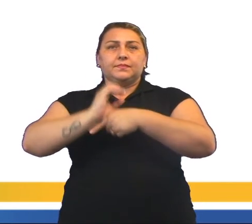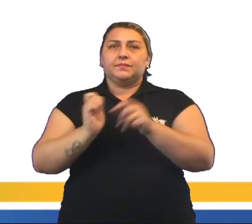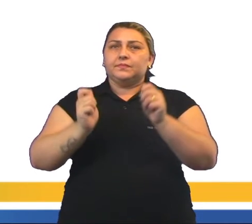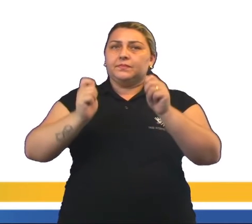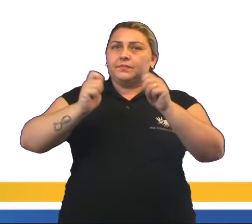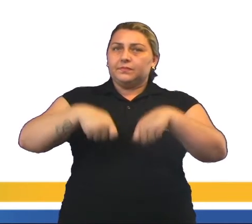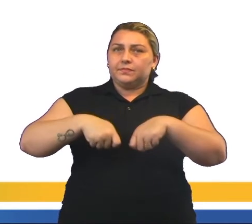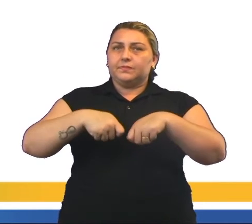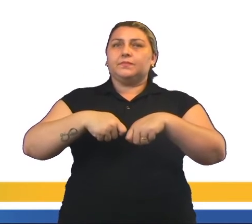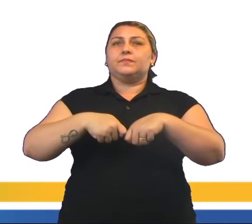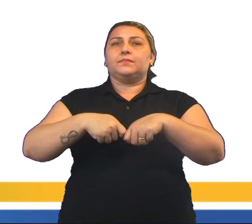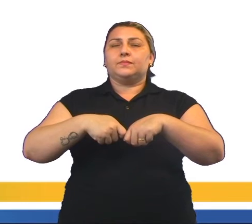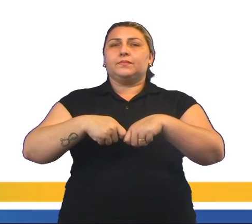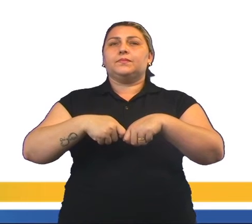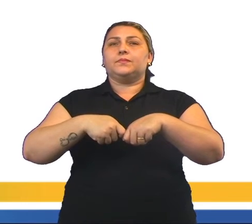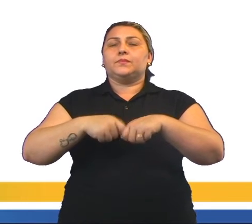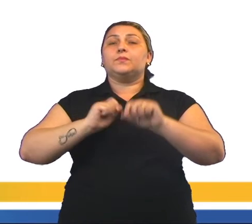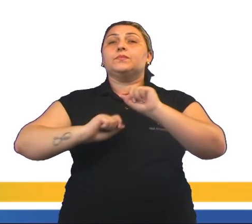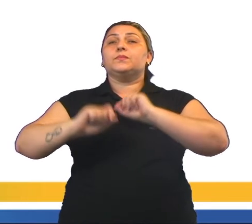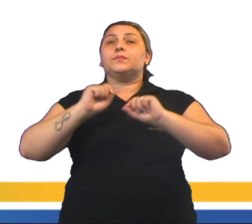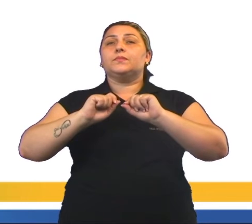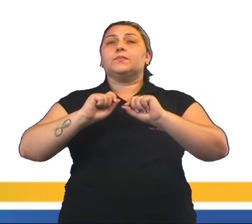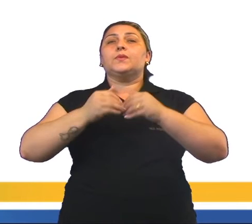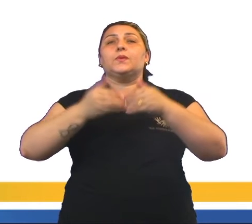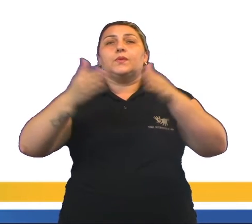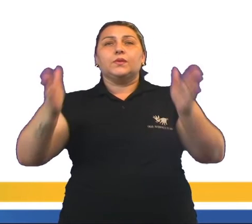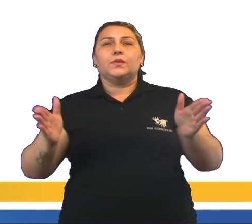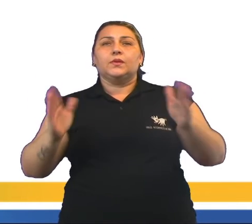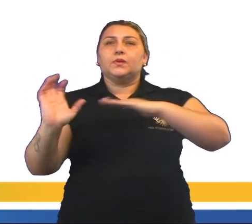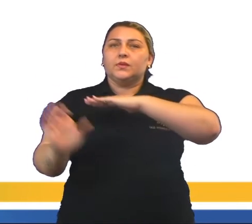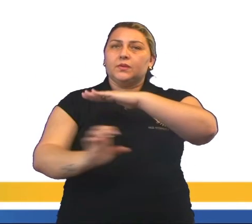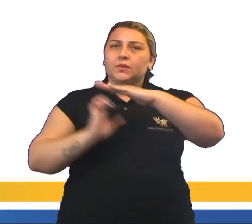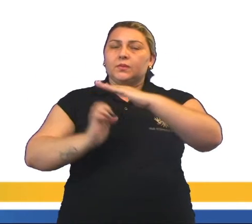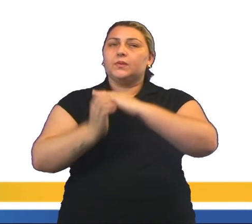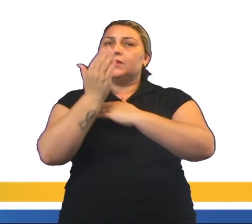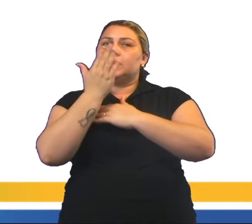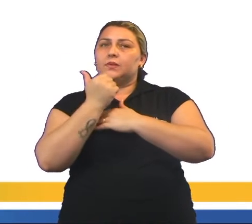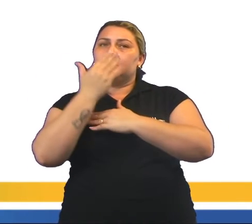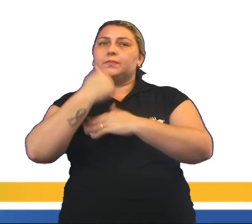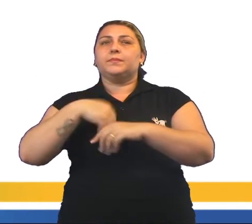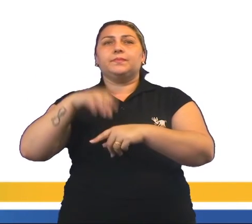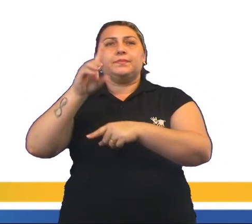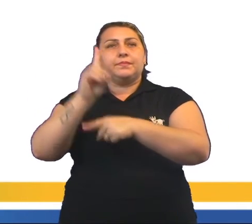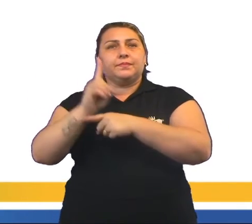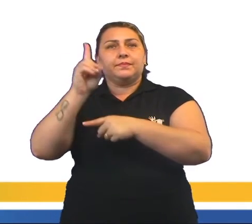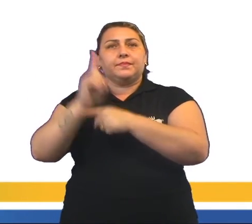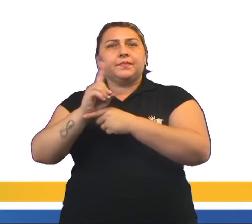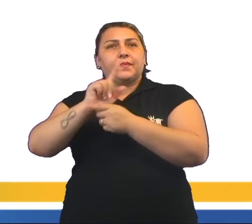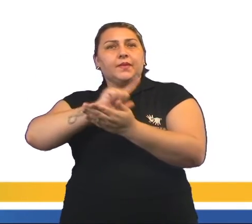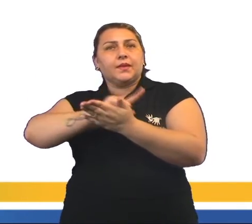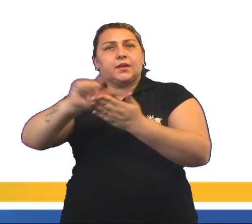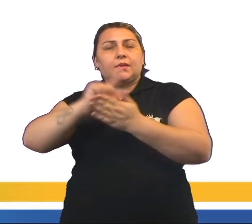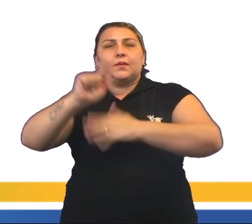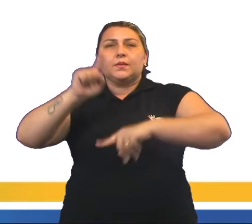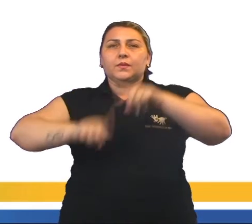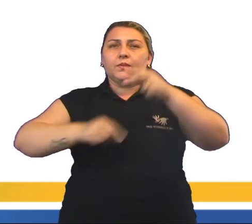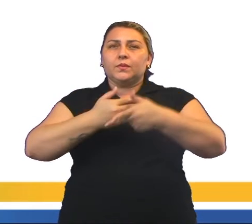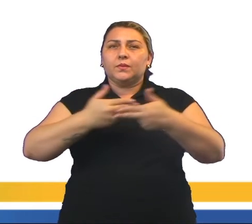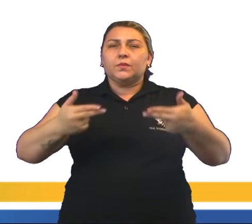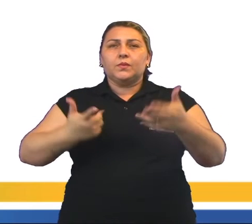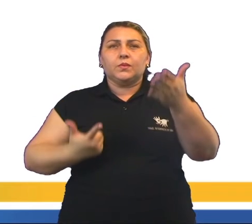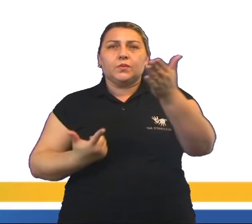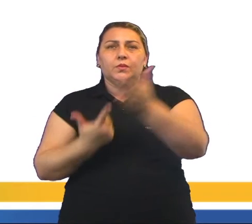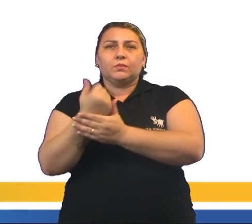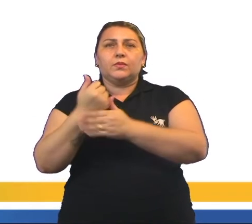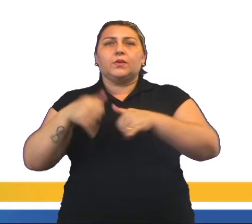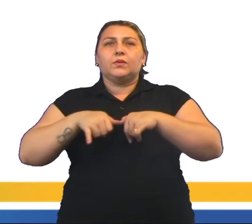C, condições para a reabertura do comércio de alimentos. E, letra D, limpeza